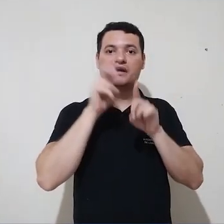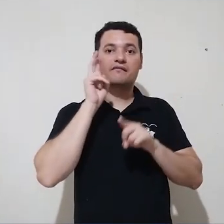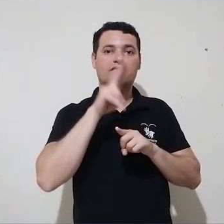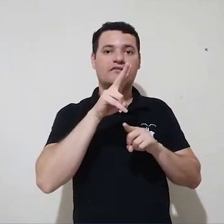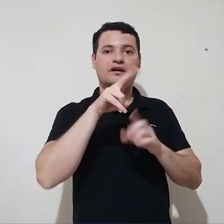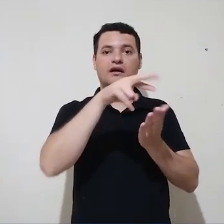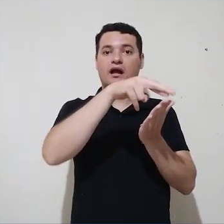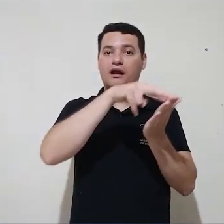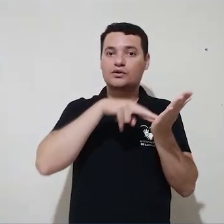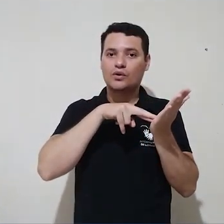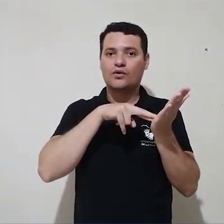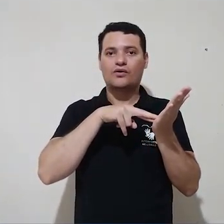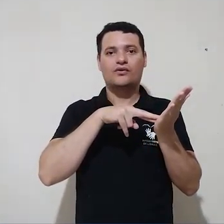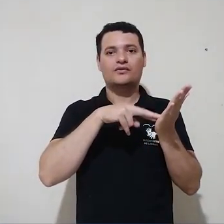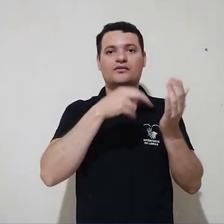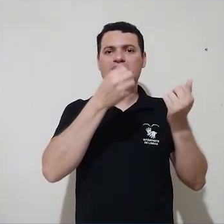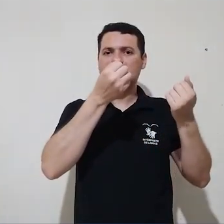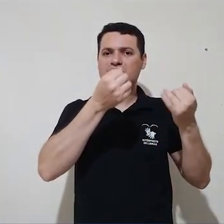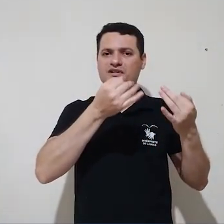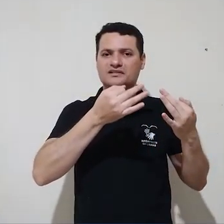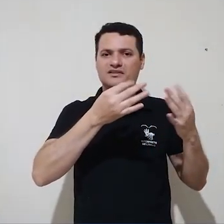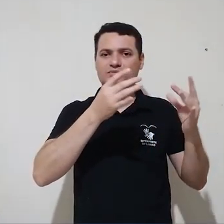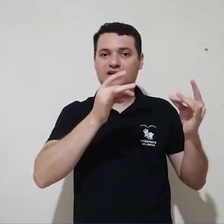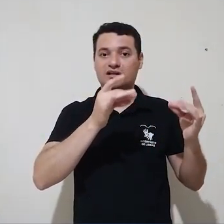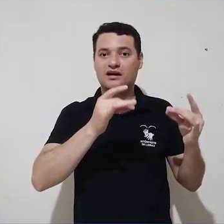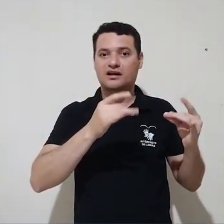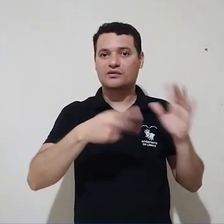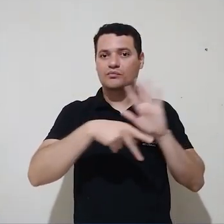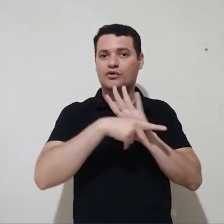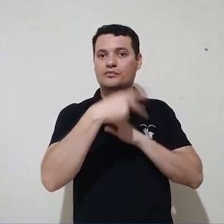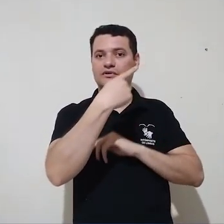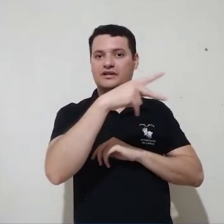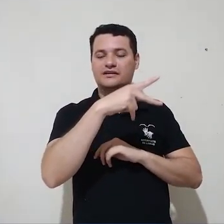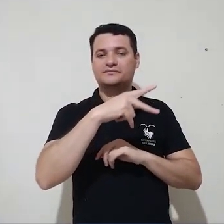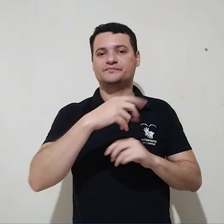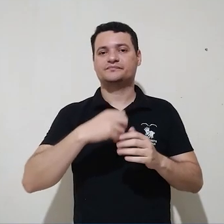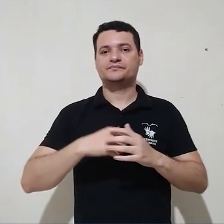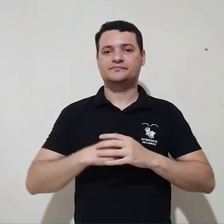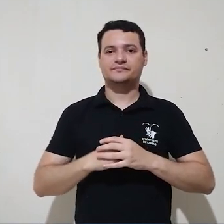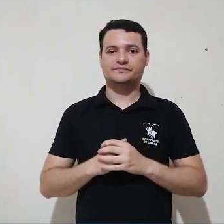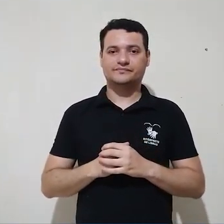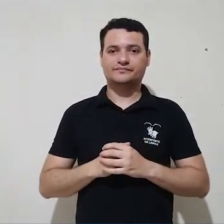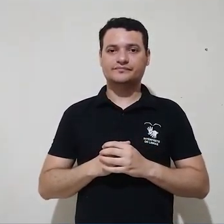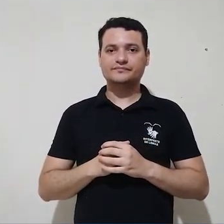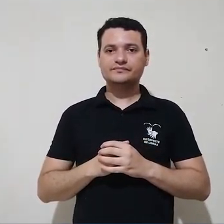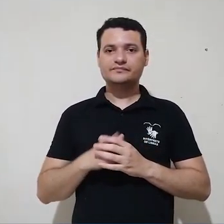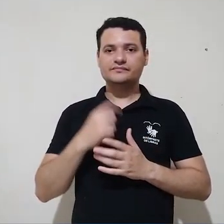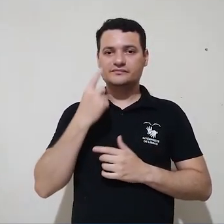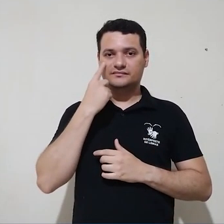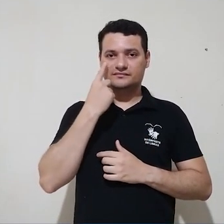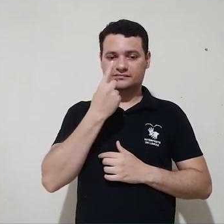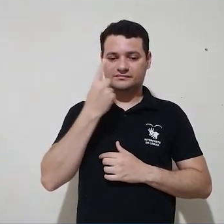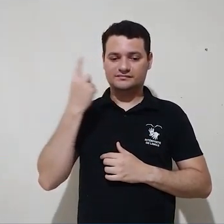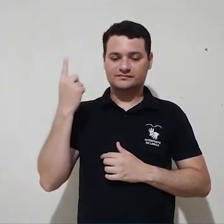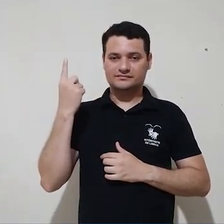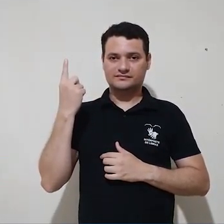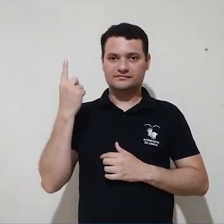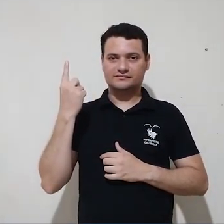e ter mais detalhes sobre o usuário. Para voltar, eu posso clicar no botão de voltar